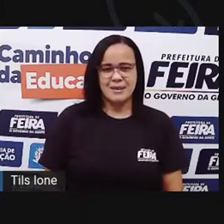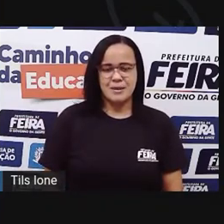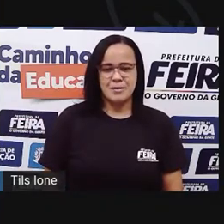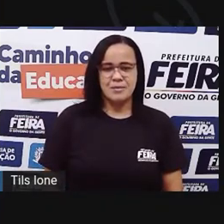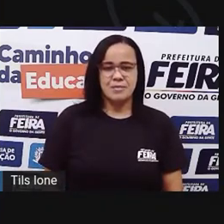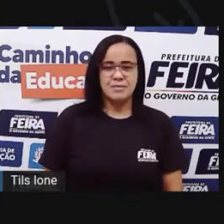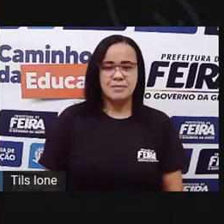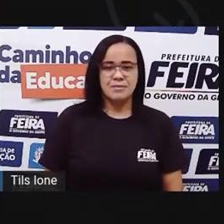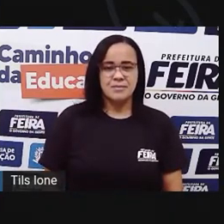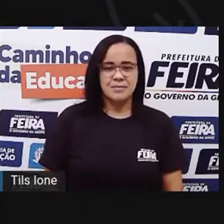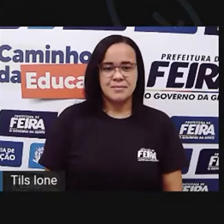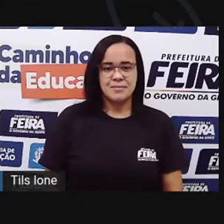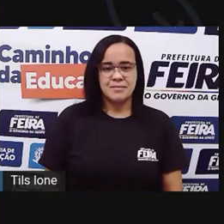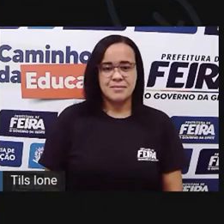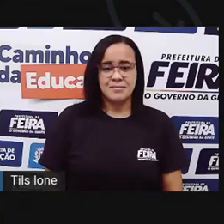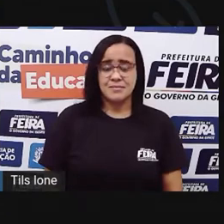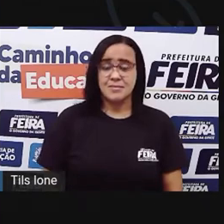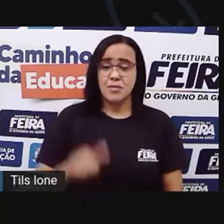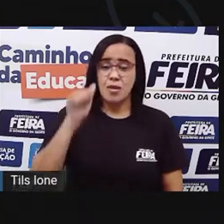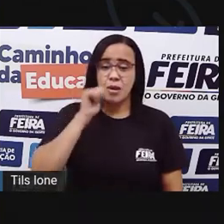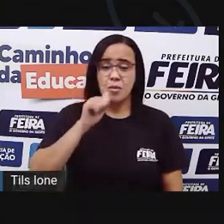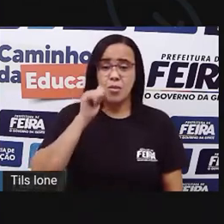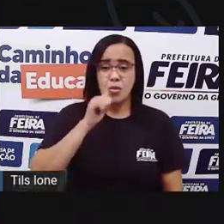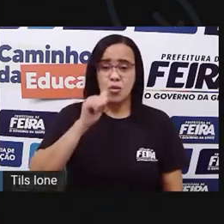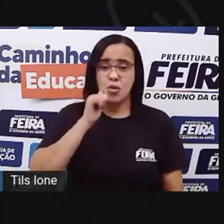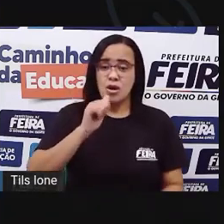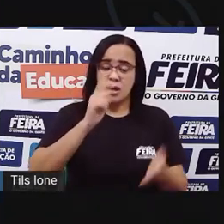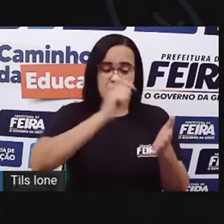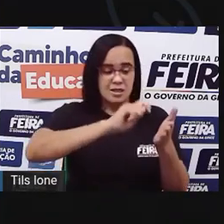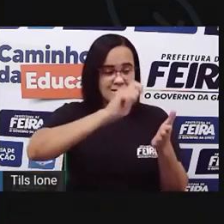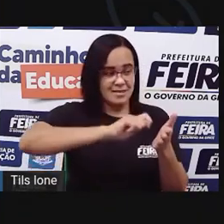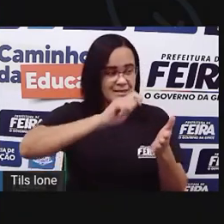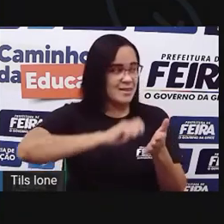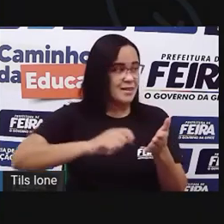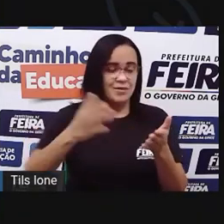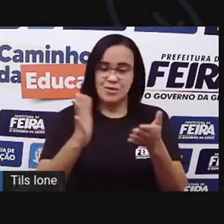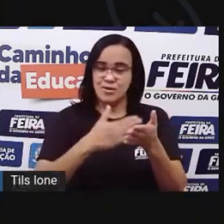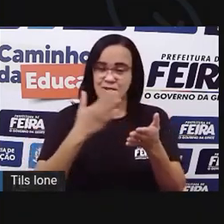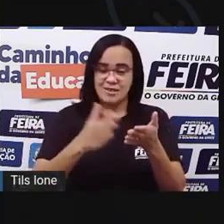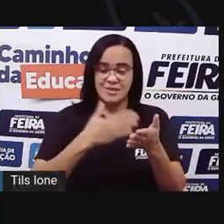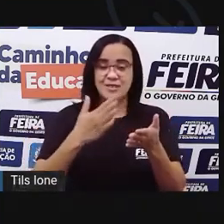Olha só a autora. Aqui ela. Aqui ela.